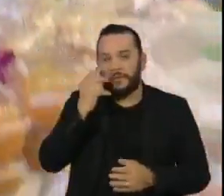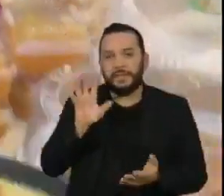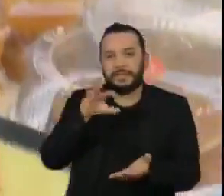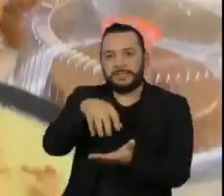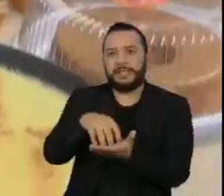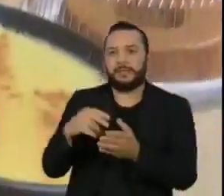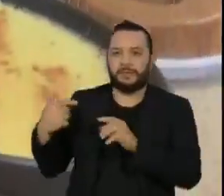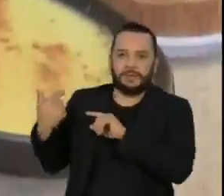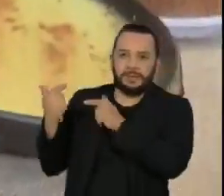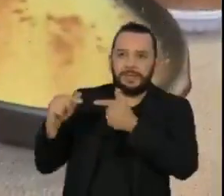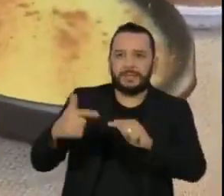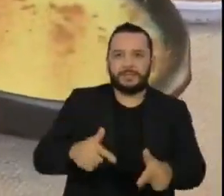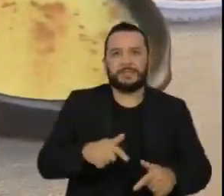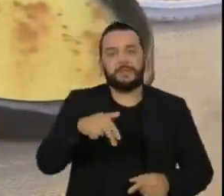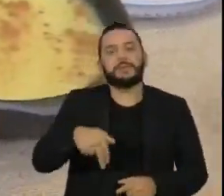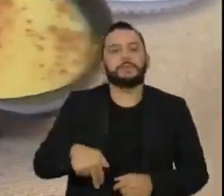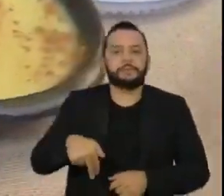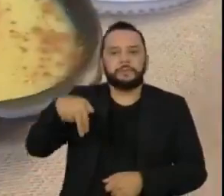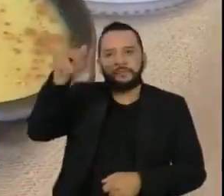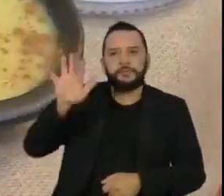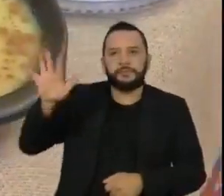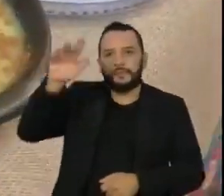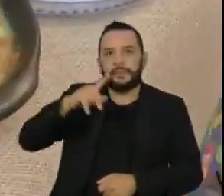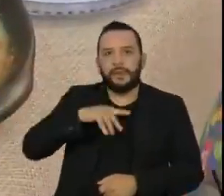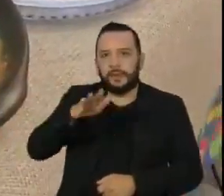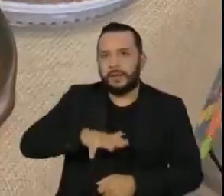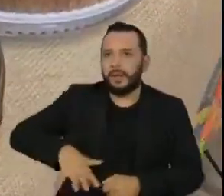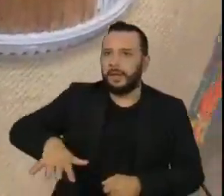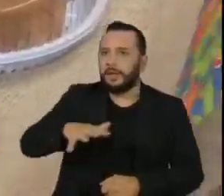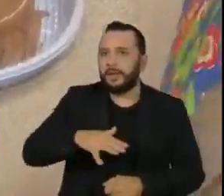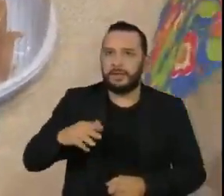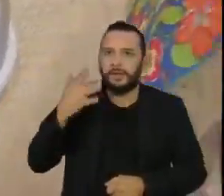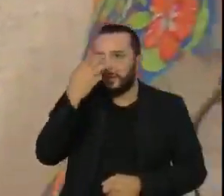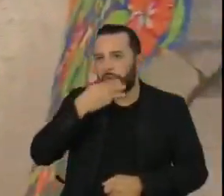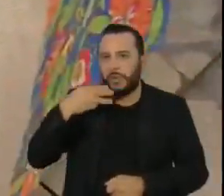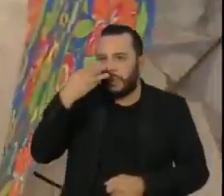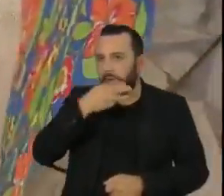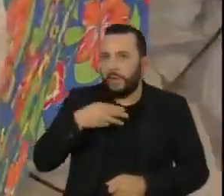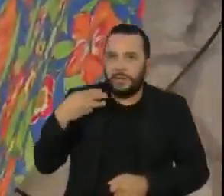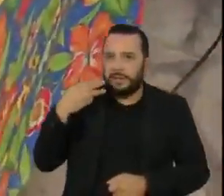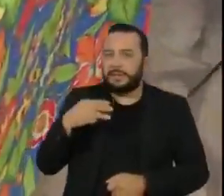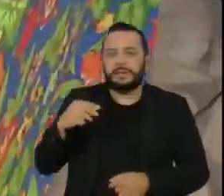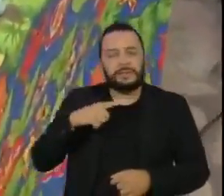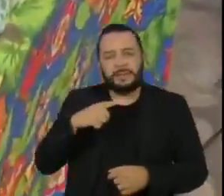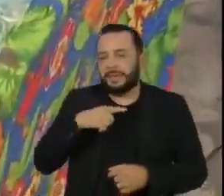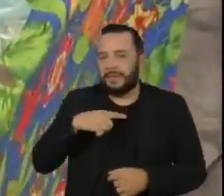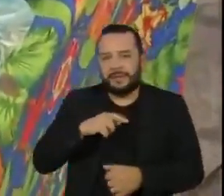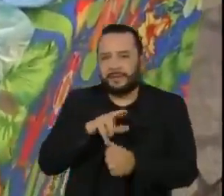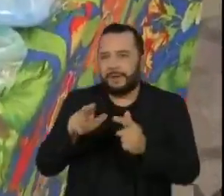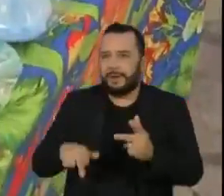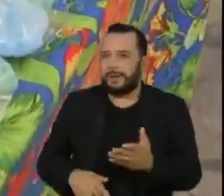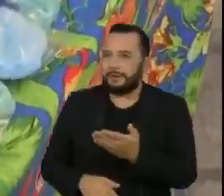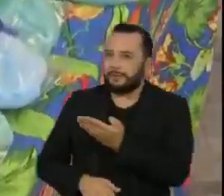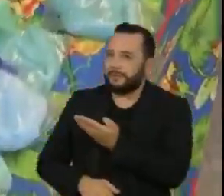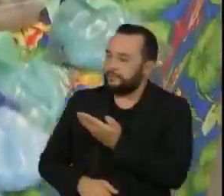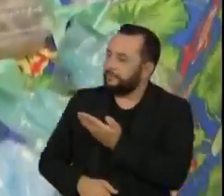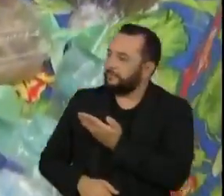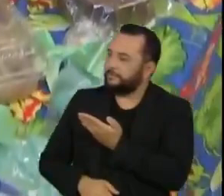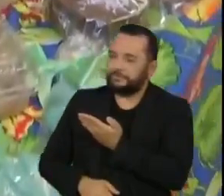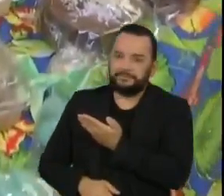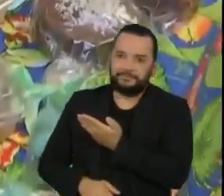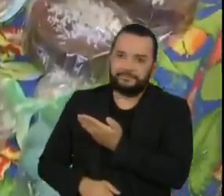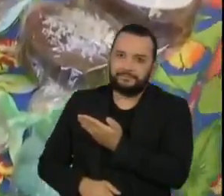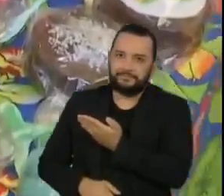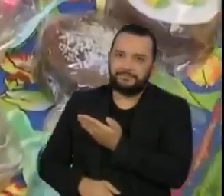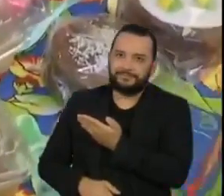Tradições Nordestinas preparou essa mesa de delícias. Tem cuscuz, tem arroz doce, curau, doce de abóbora, pé de moleque,